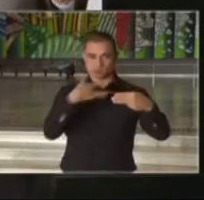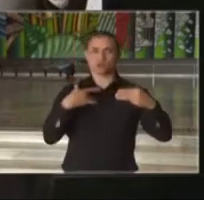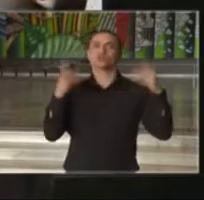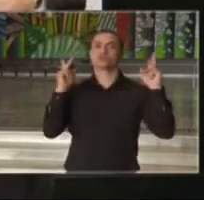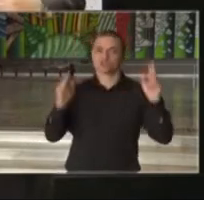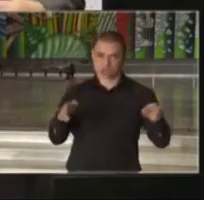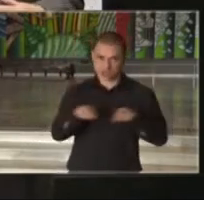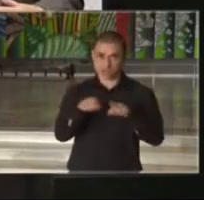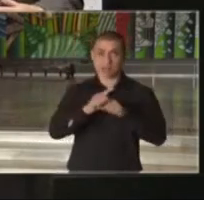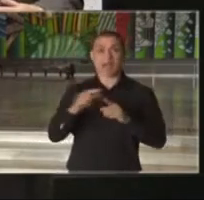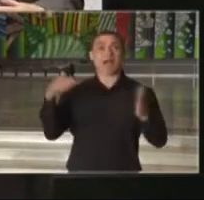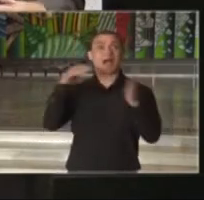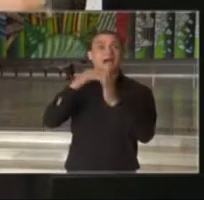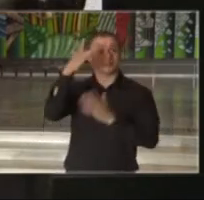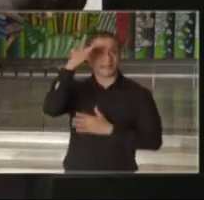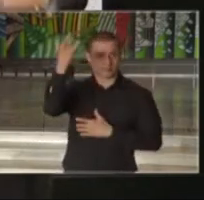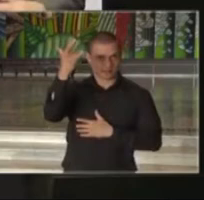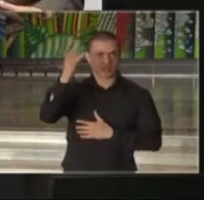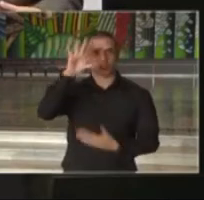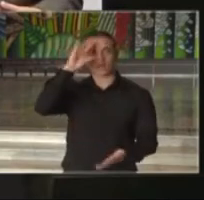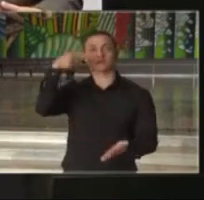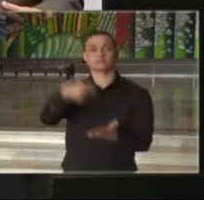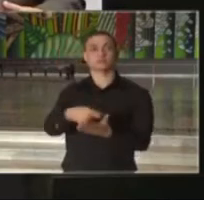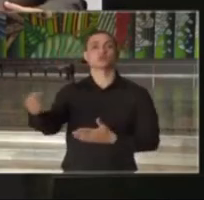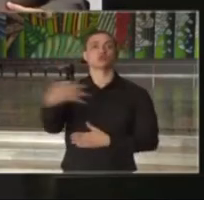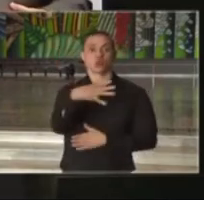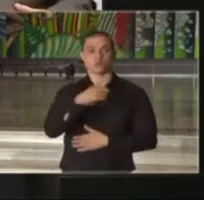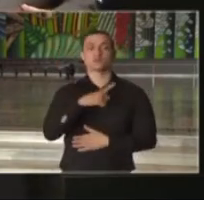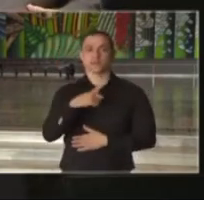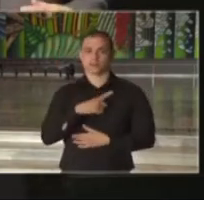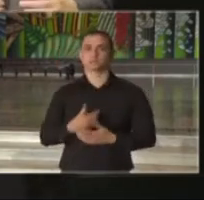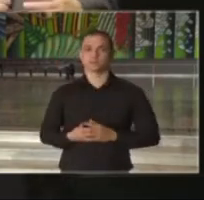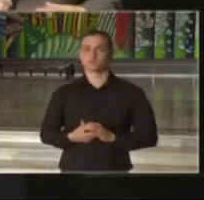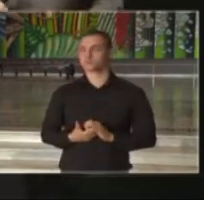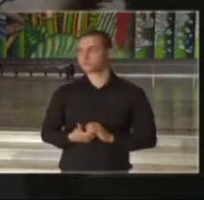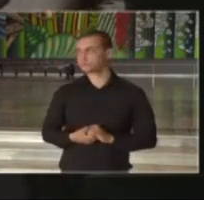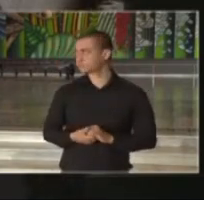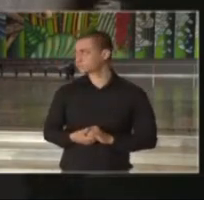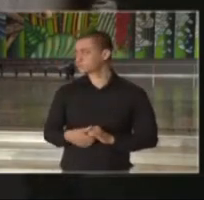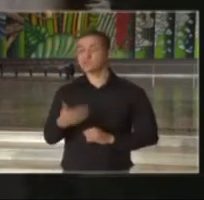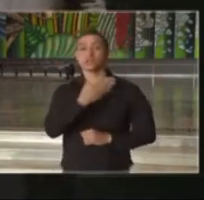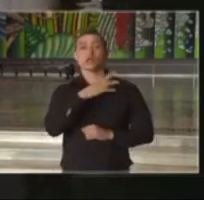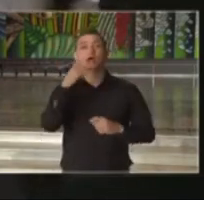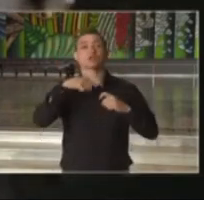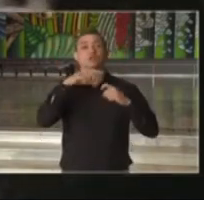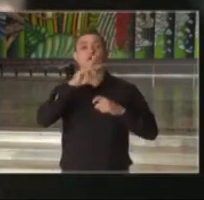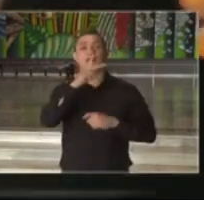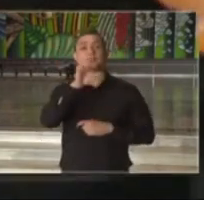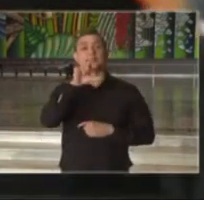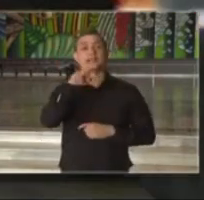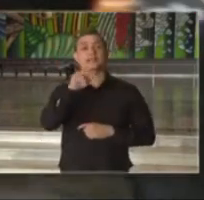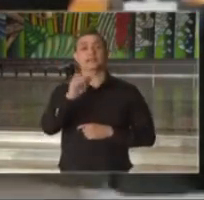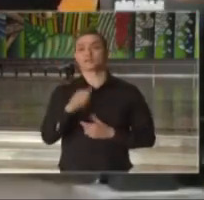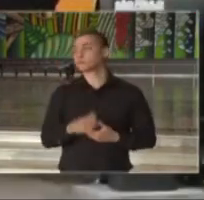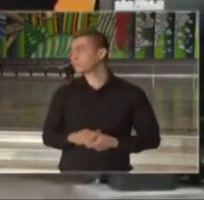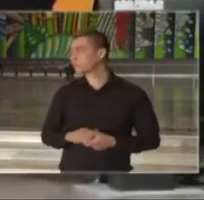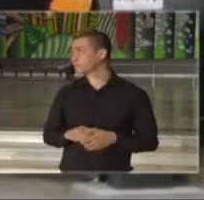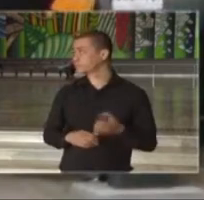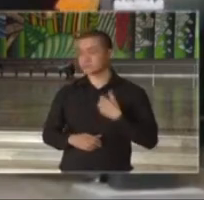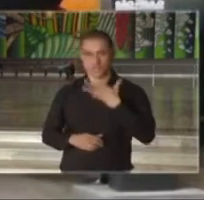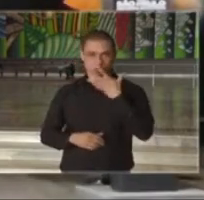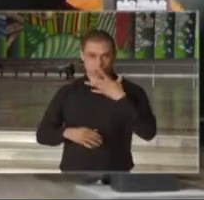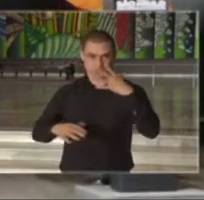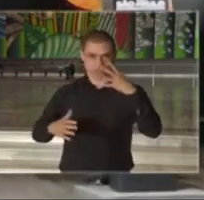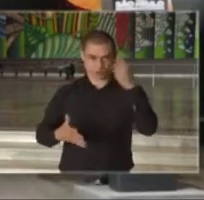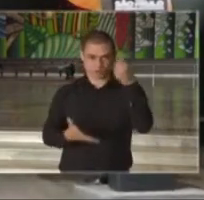amanhã nós temos uma determinação nova. Doutora Helena Sato. Eu só quero reafirmar